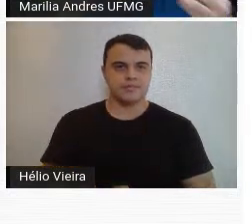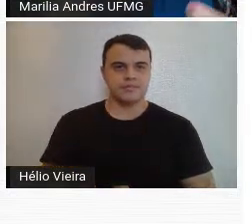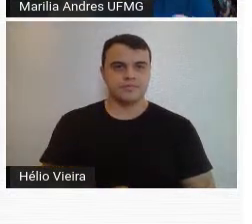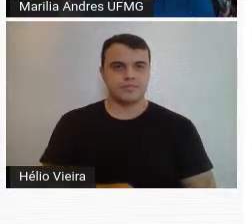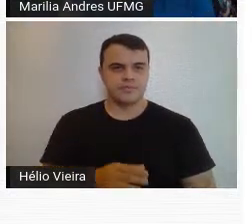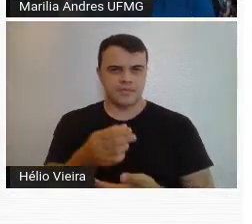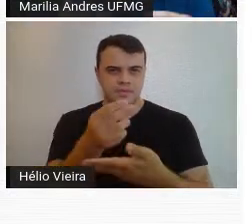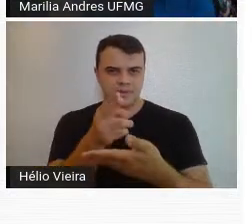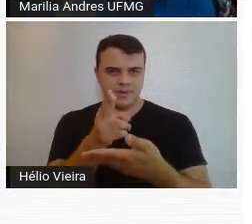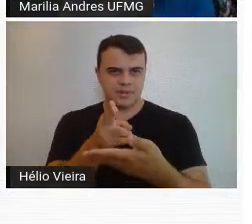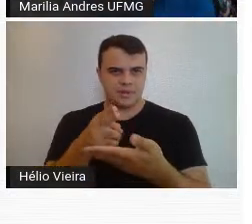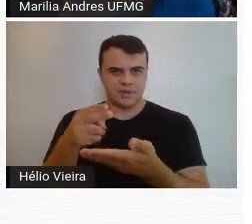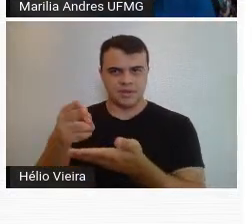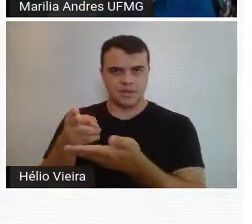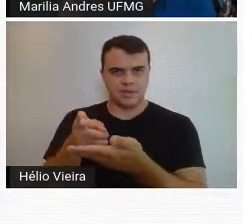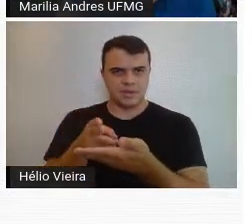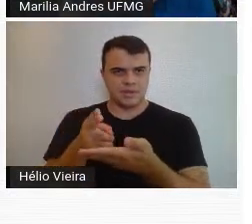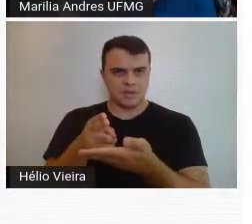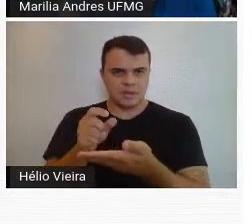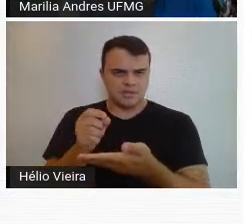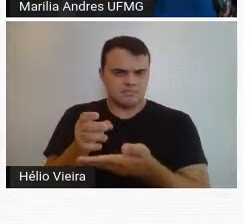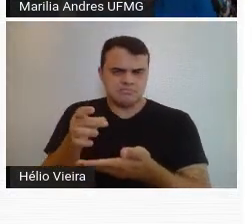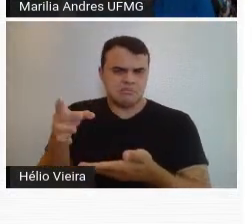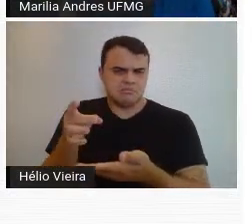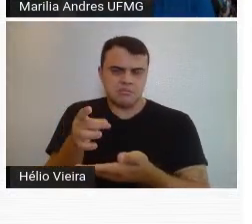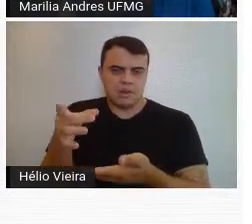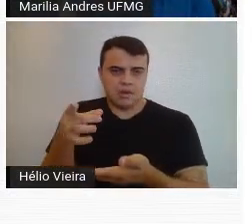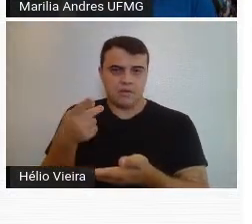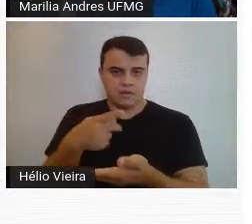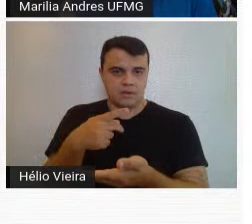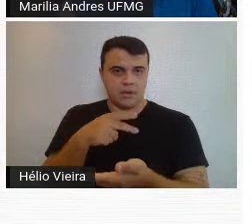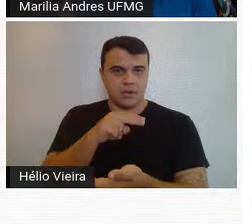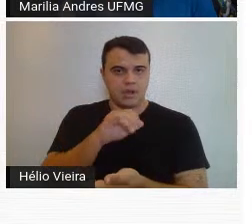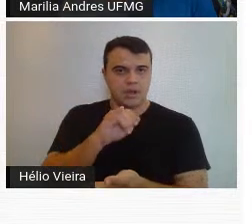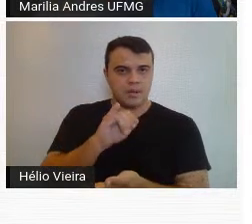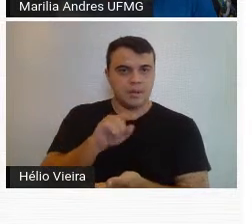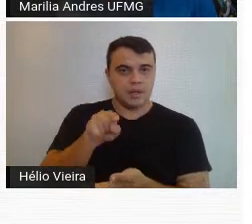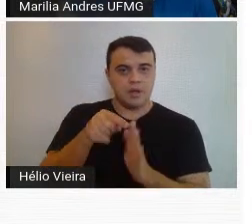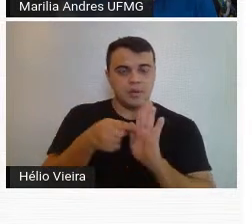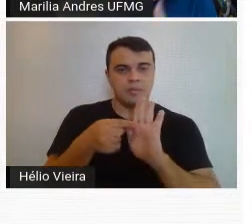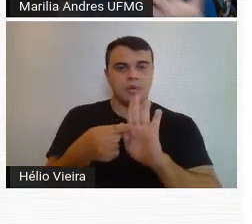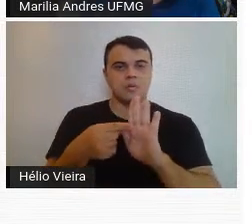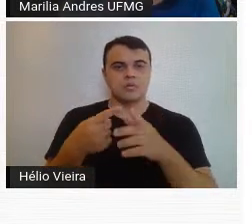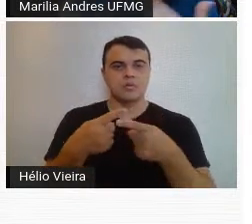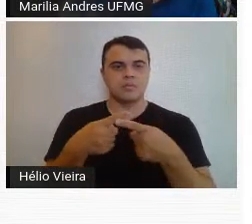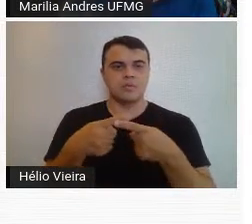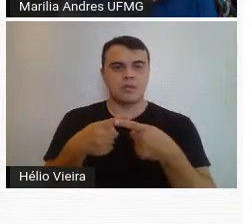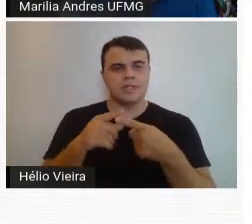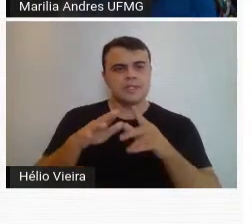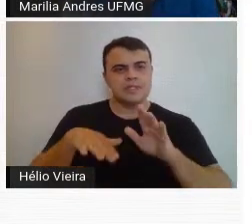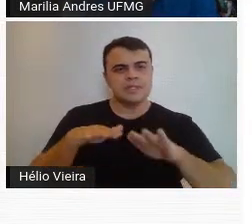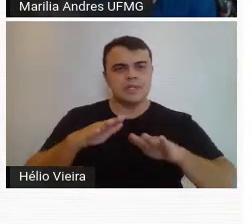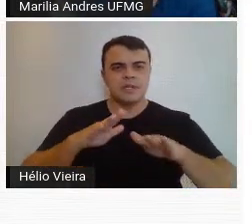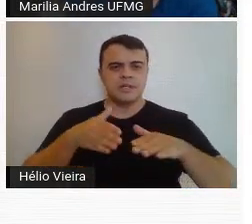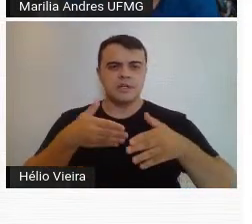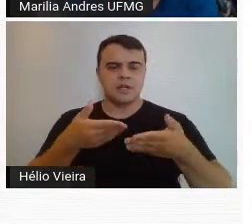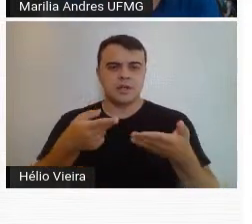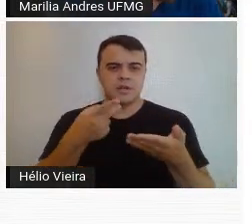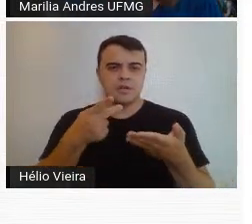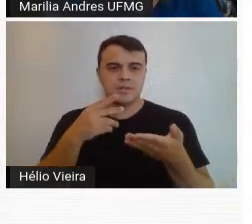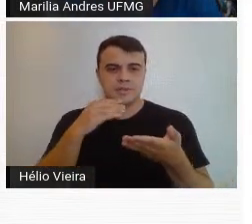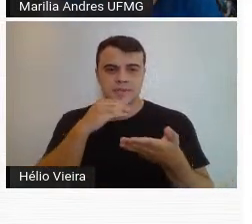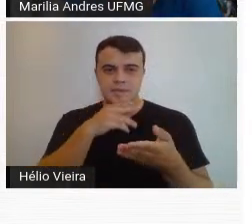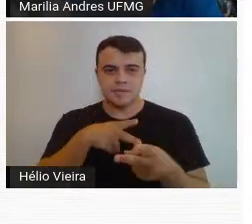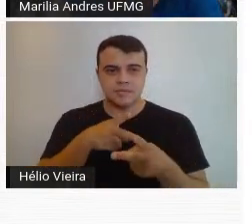desenhos bastante espontâneos aí do Niemeyer, que mostram já a inserção